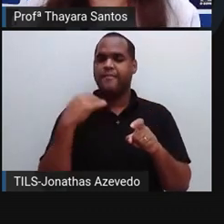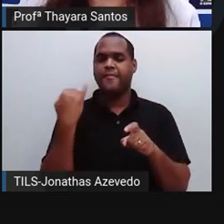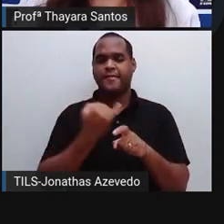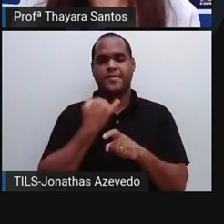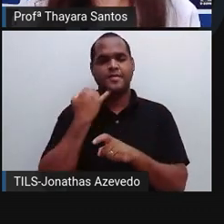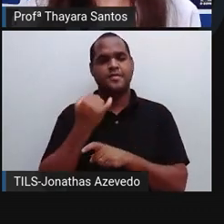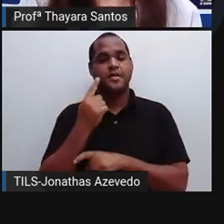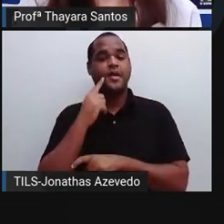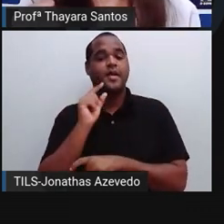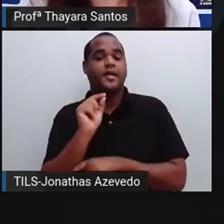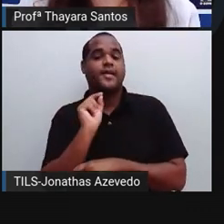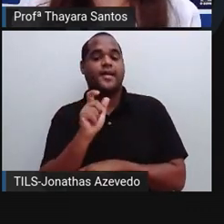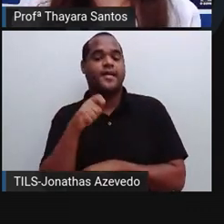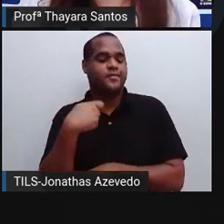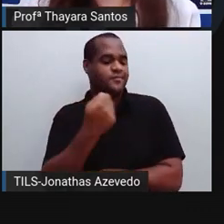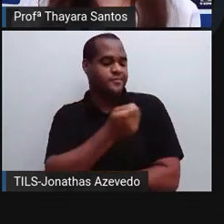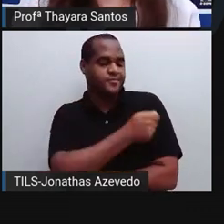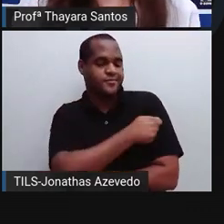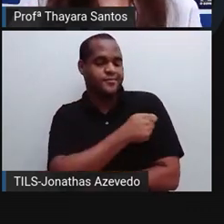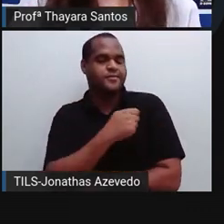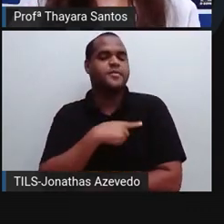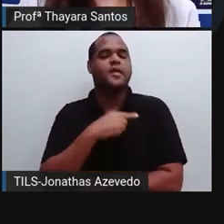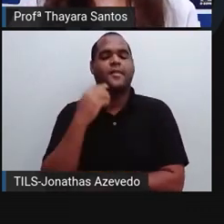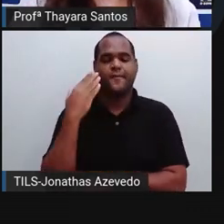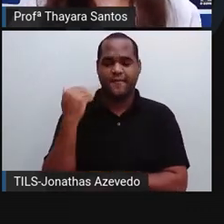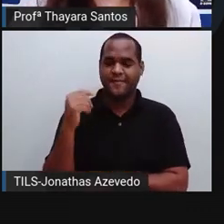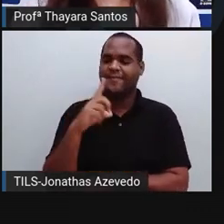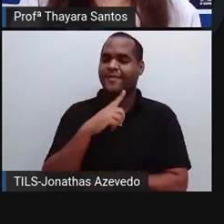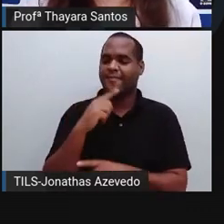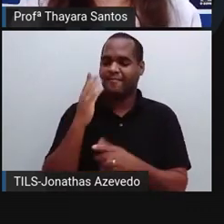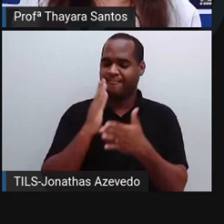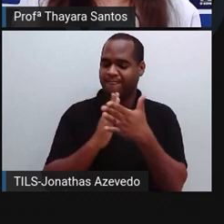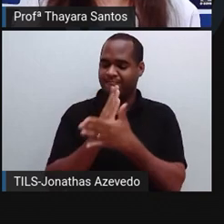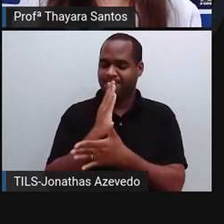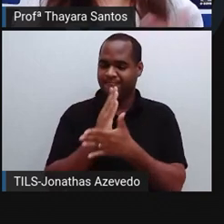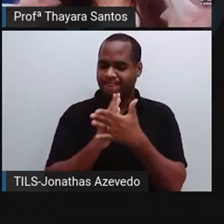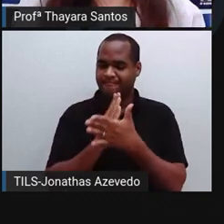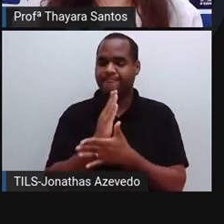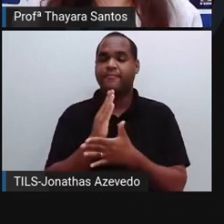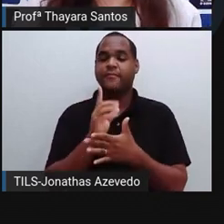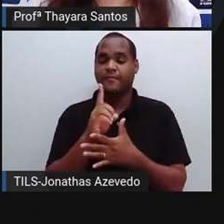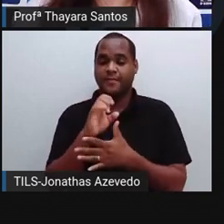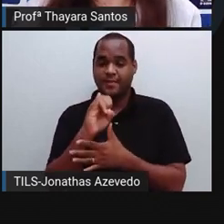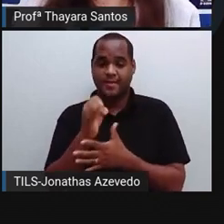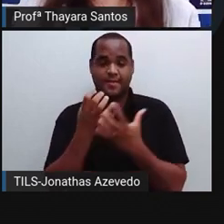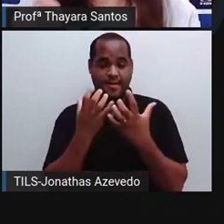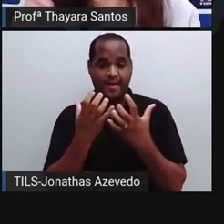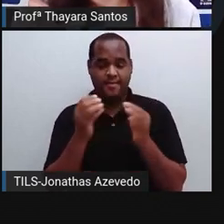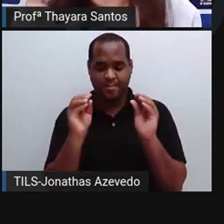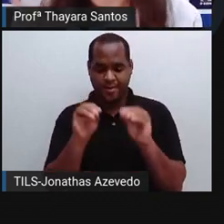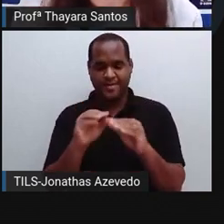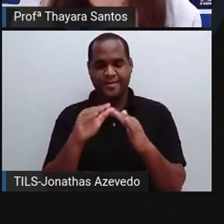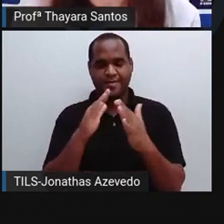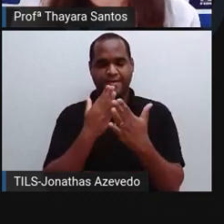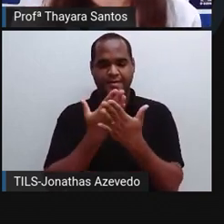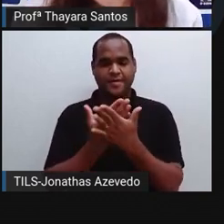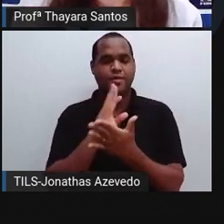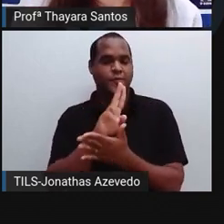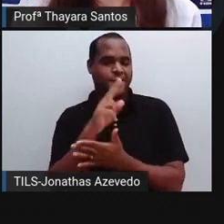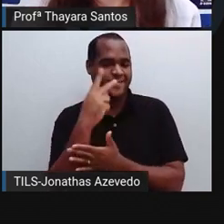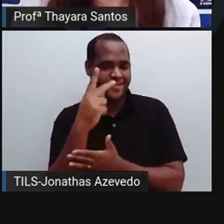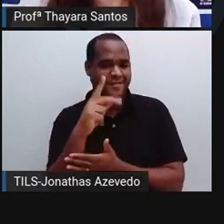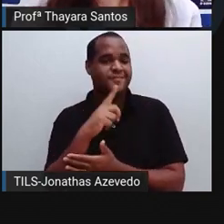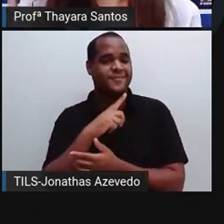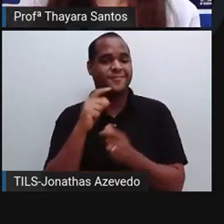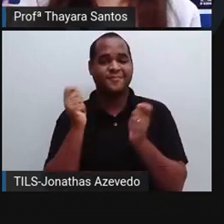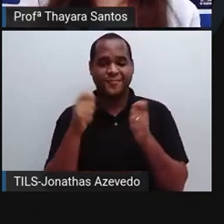são os alunos que estão se destacando, que estão se empenhando aí. E se vocês quiserem, fica melhor ainda se vocês colocarem o nome da escola do lado do